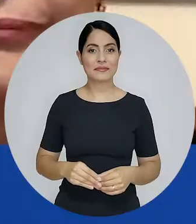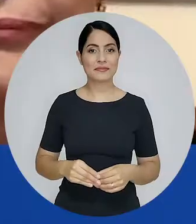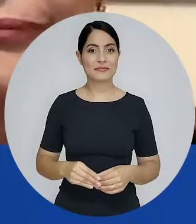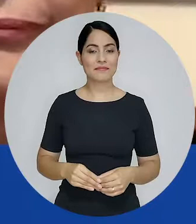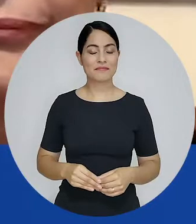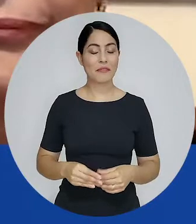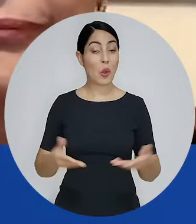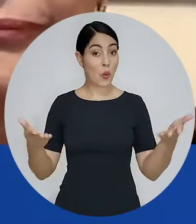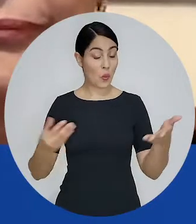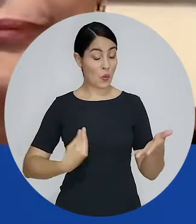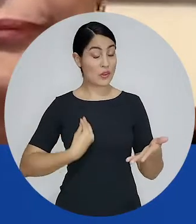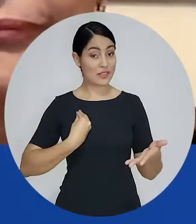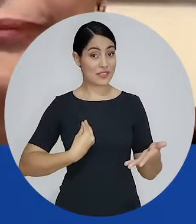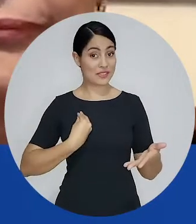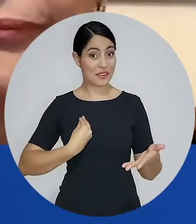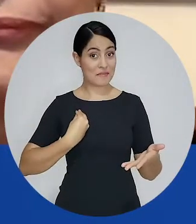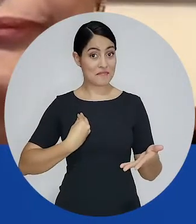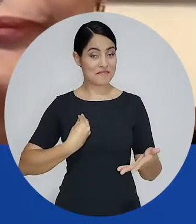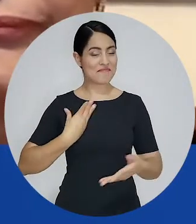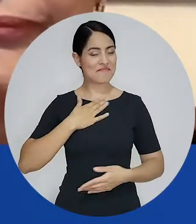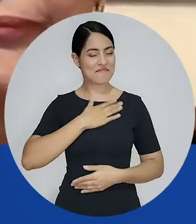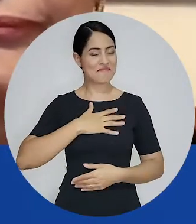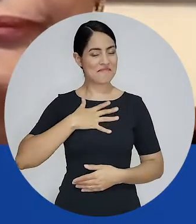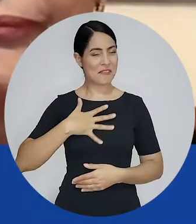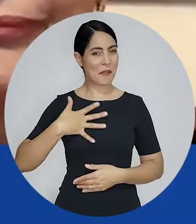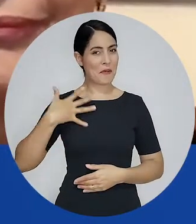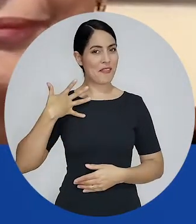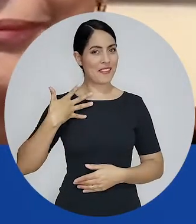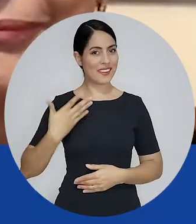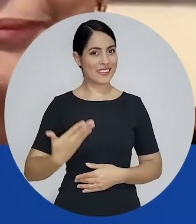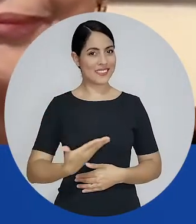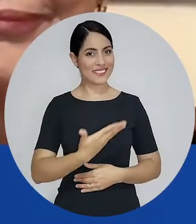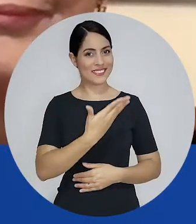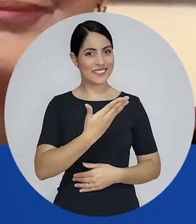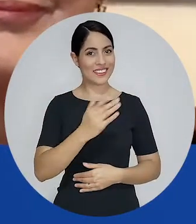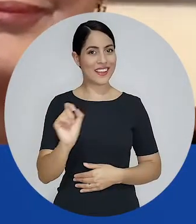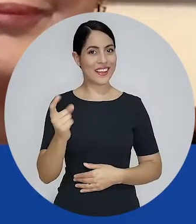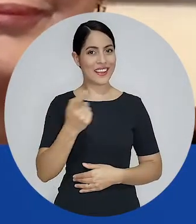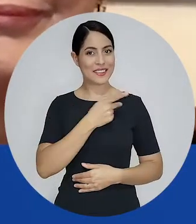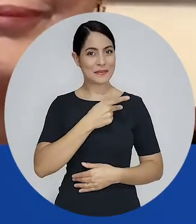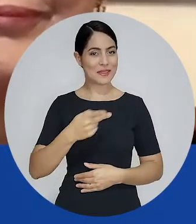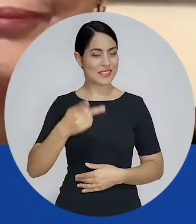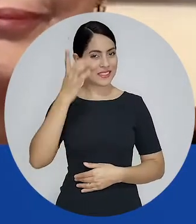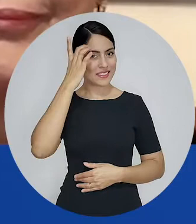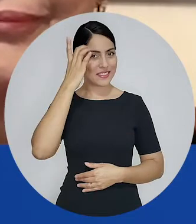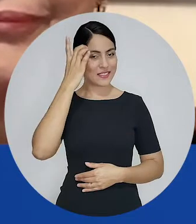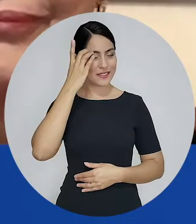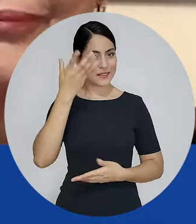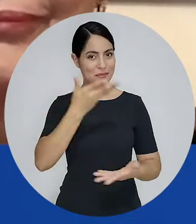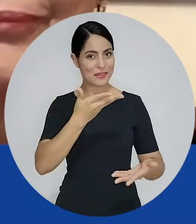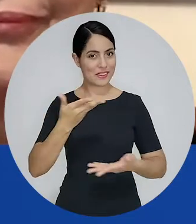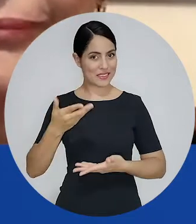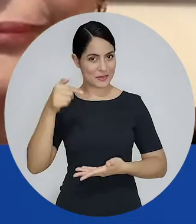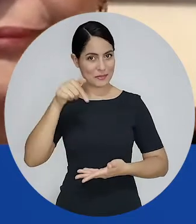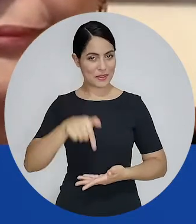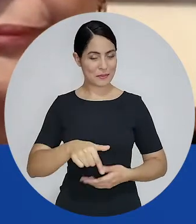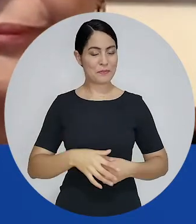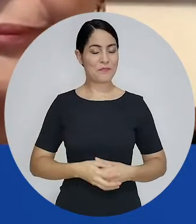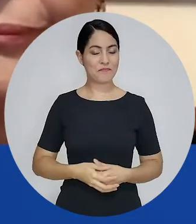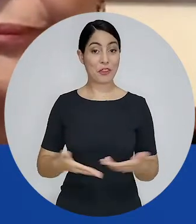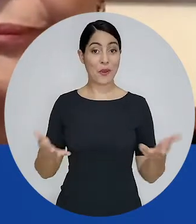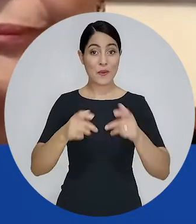Eu tenho aqui hoje uma enorme honra de receber a ex-presidenta Dilma Rousseff.